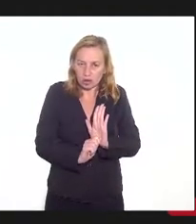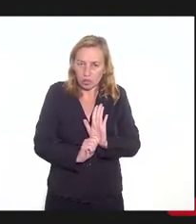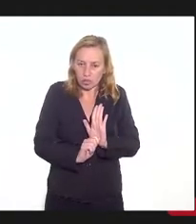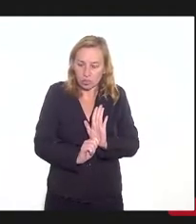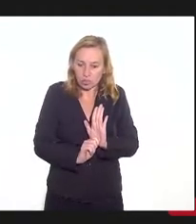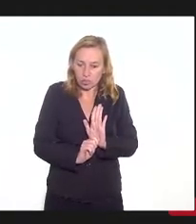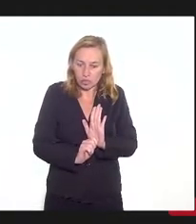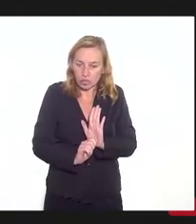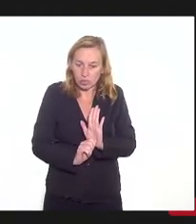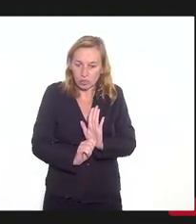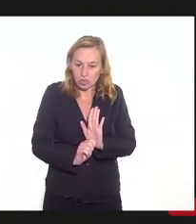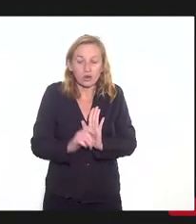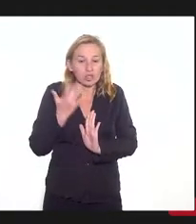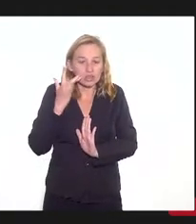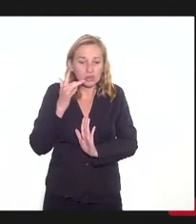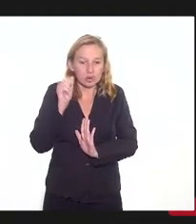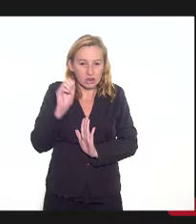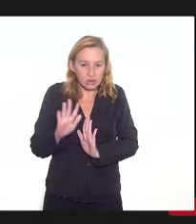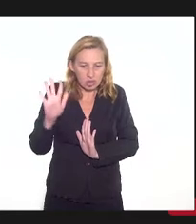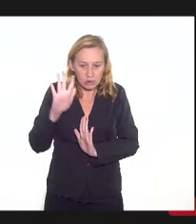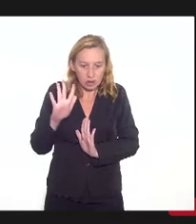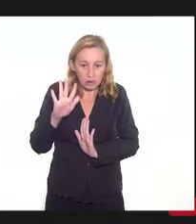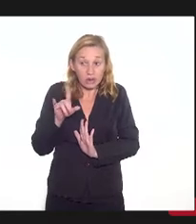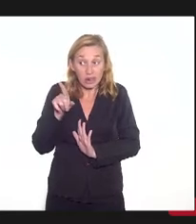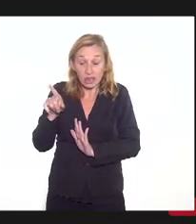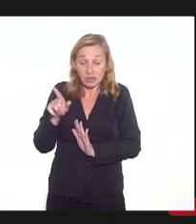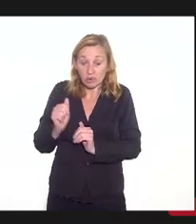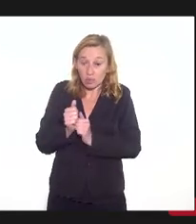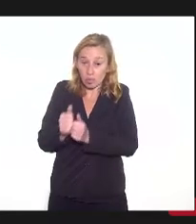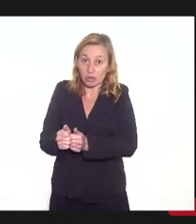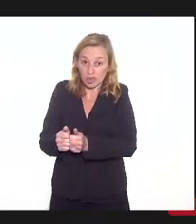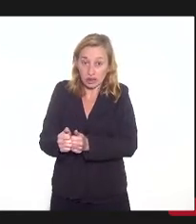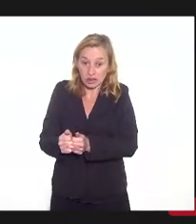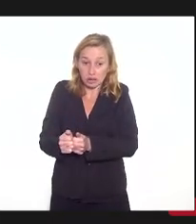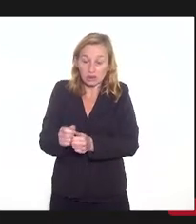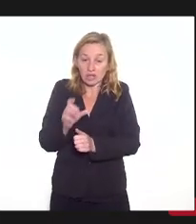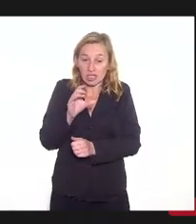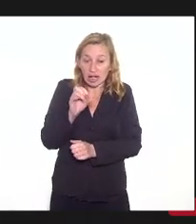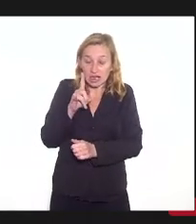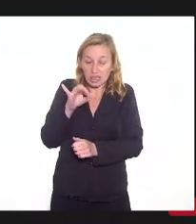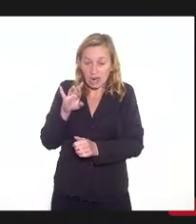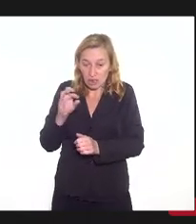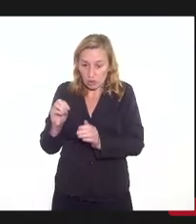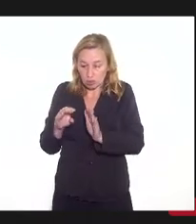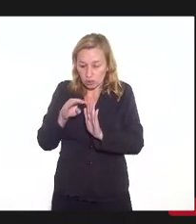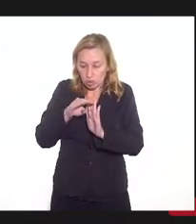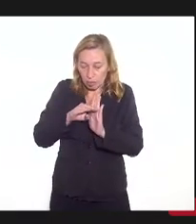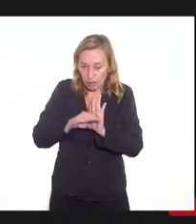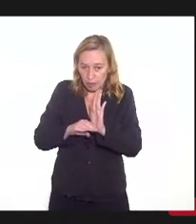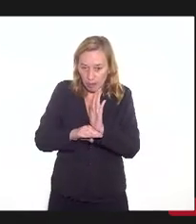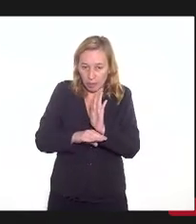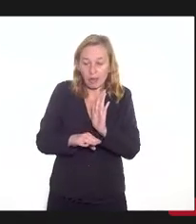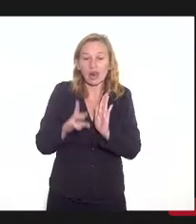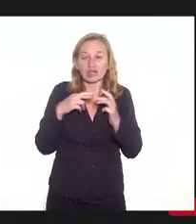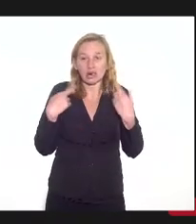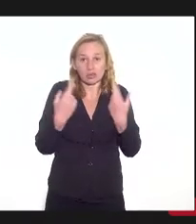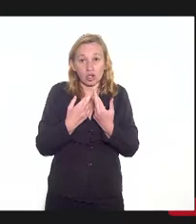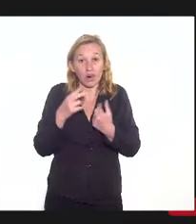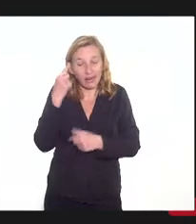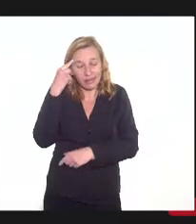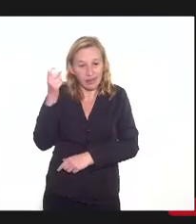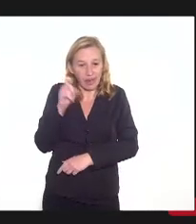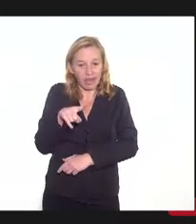o Tesouro Nacional. Eles vão acompanhando, tem um calendário de reuniões e a ideia é que